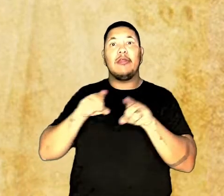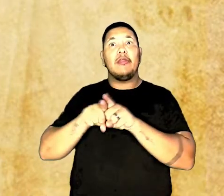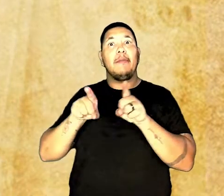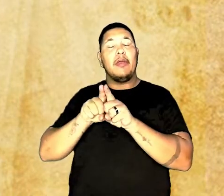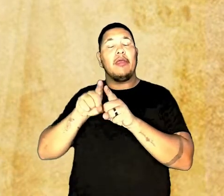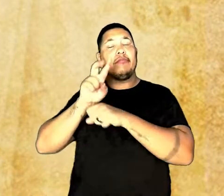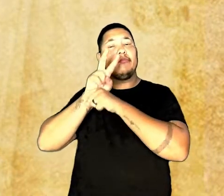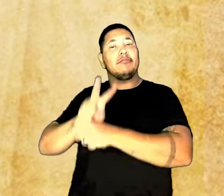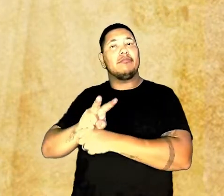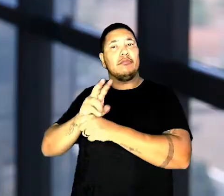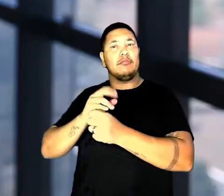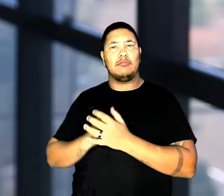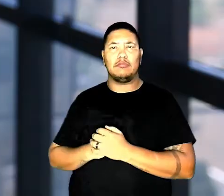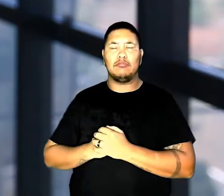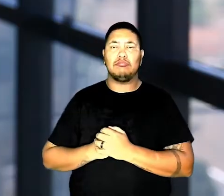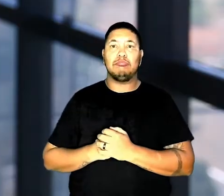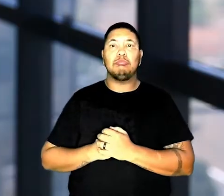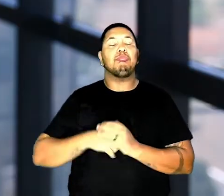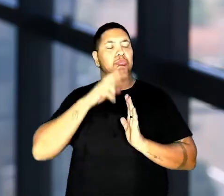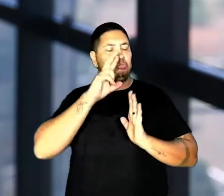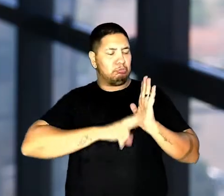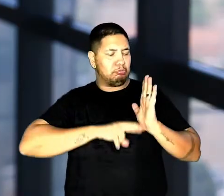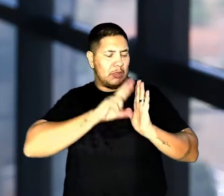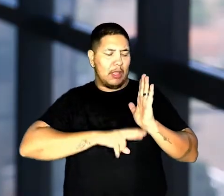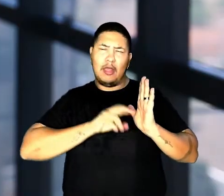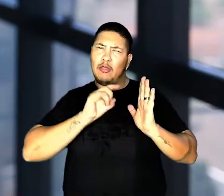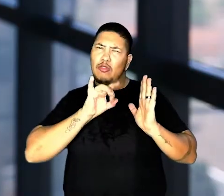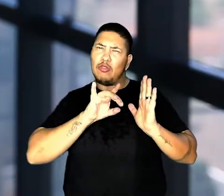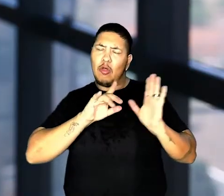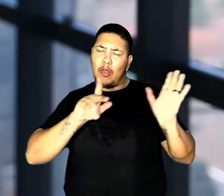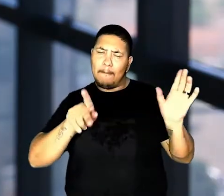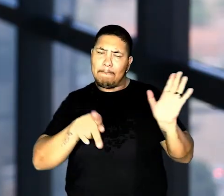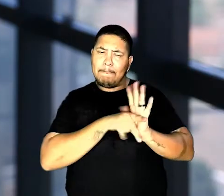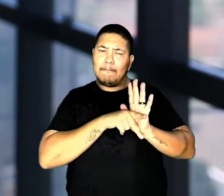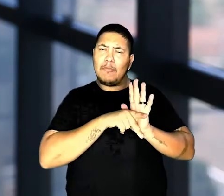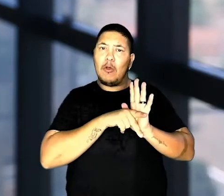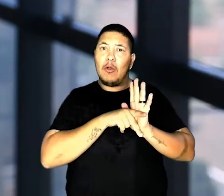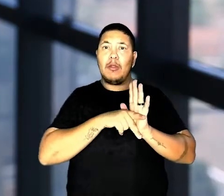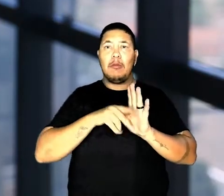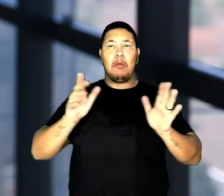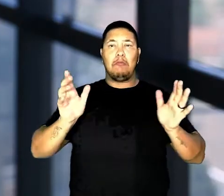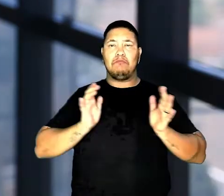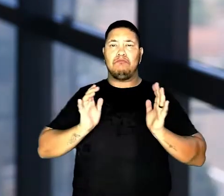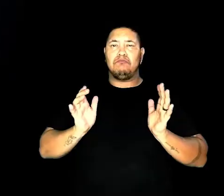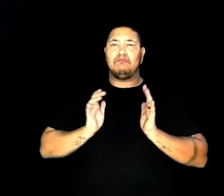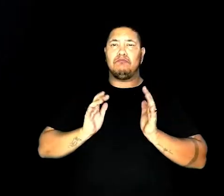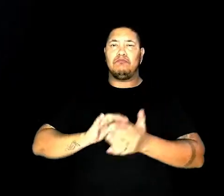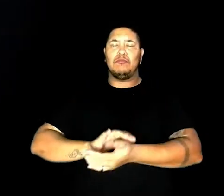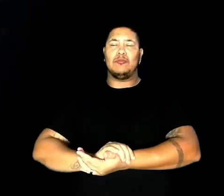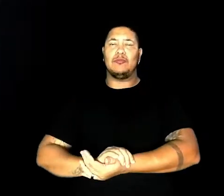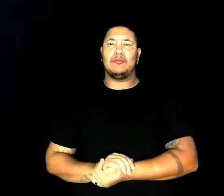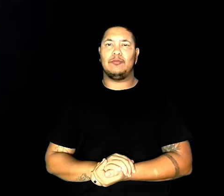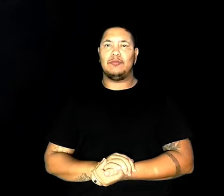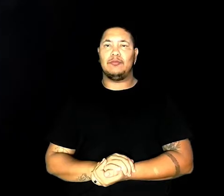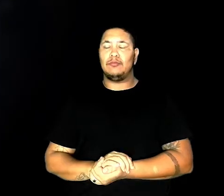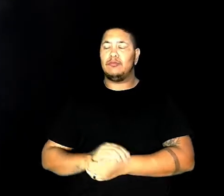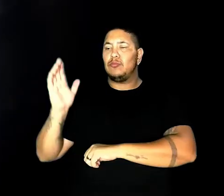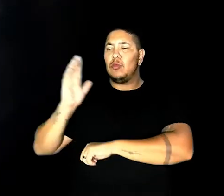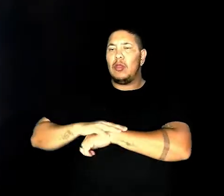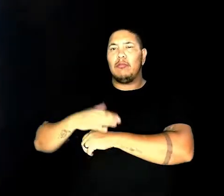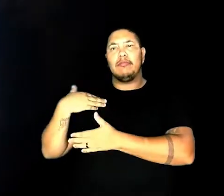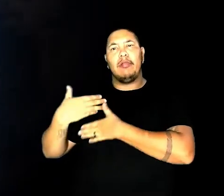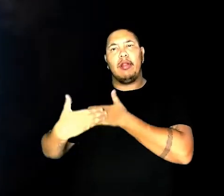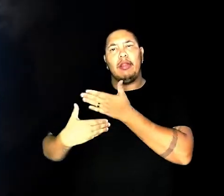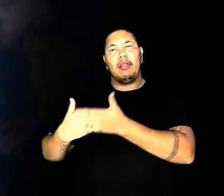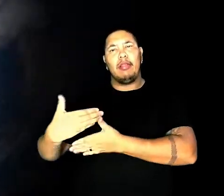e da ampla defesa. Muito embora a regra valesse apenas para os nobres. O